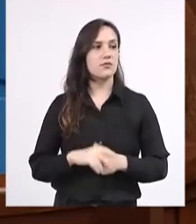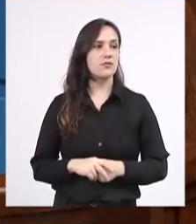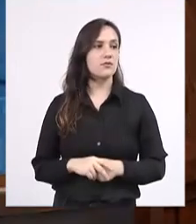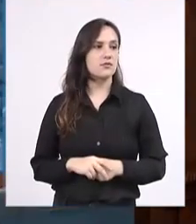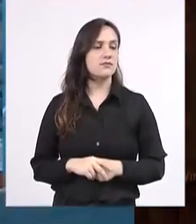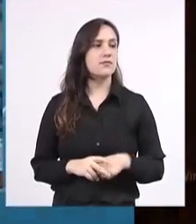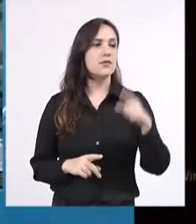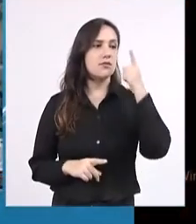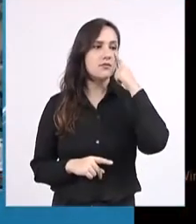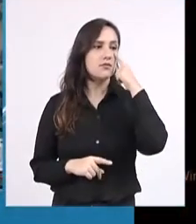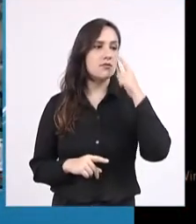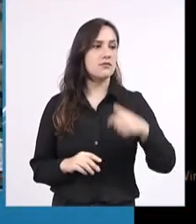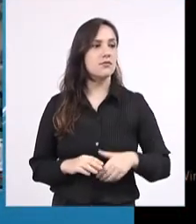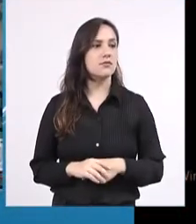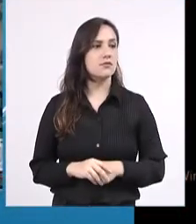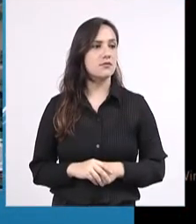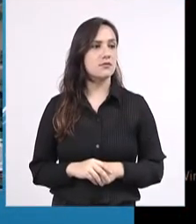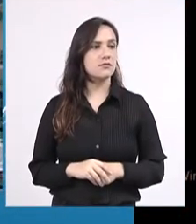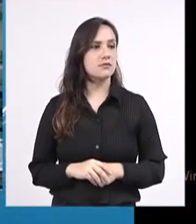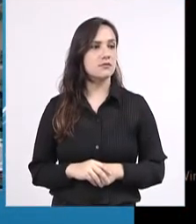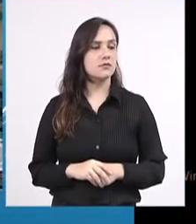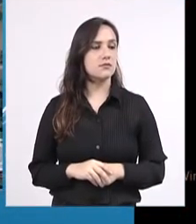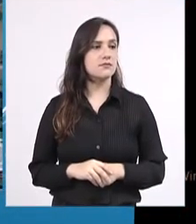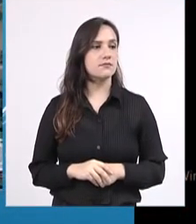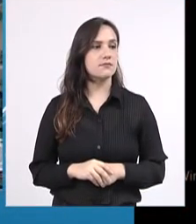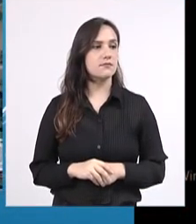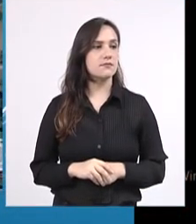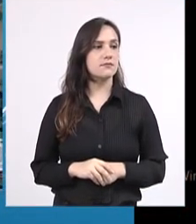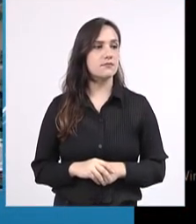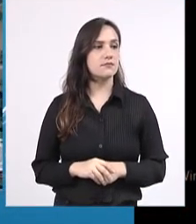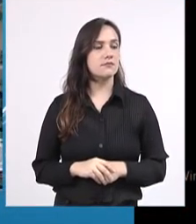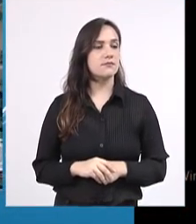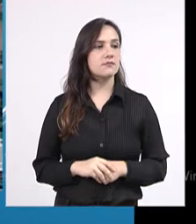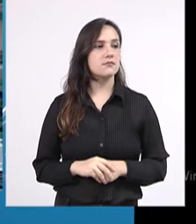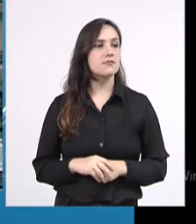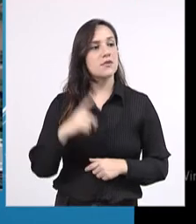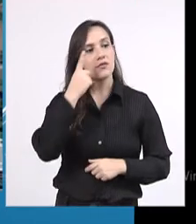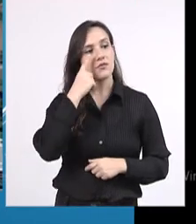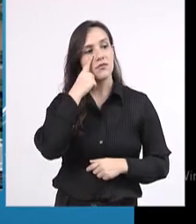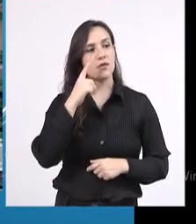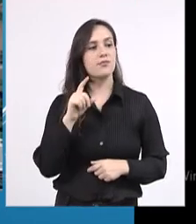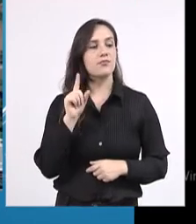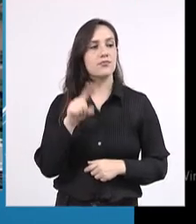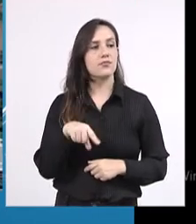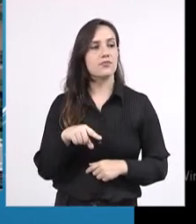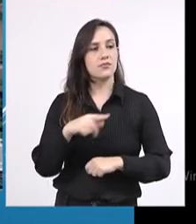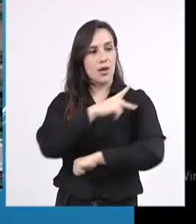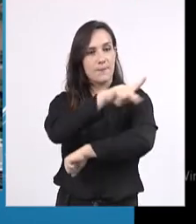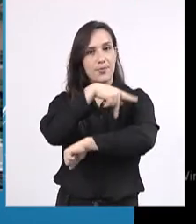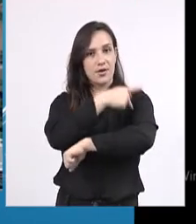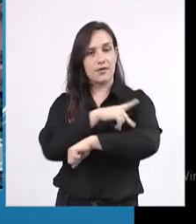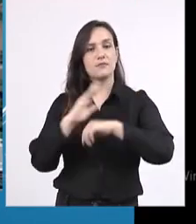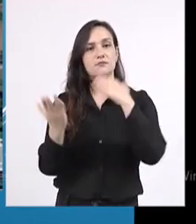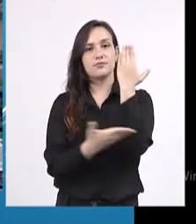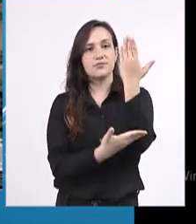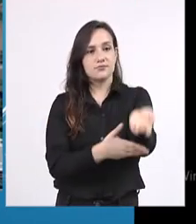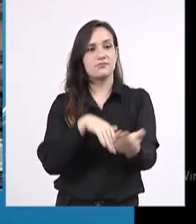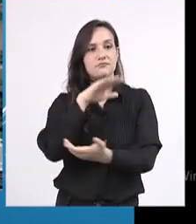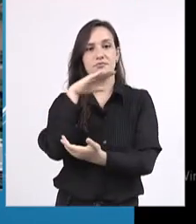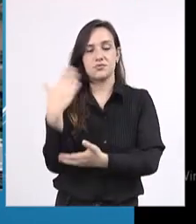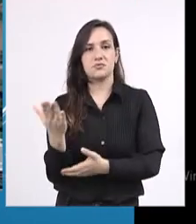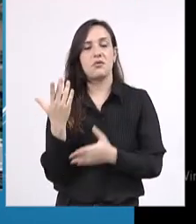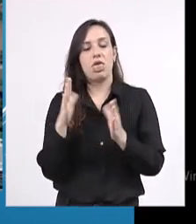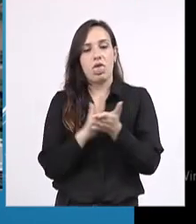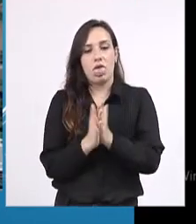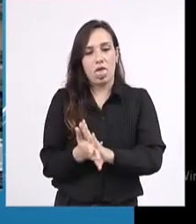vejam, senhores deputados, o que eu estou dizendo que o parque está sendo desmatado, nós podemos facilmente